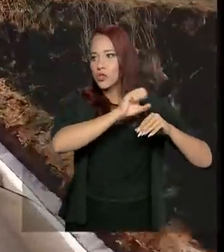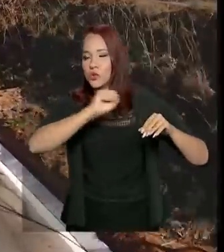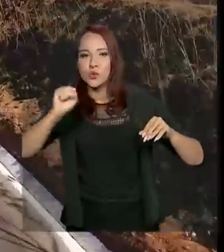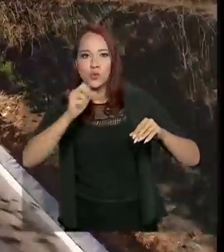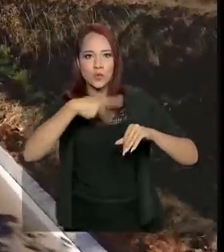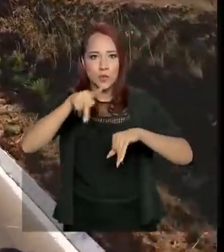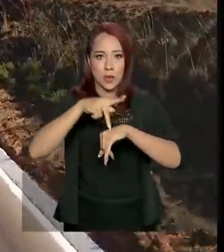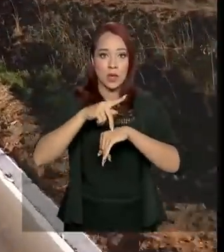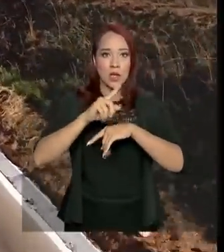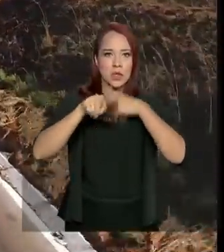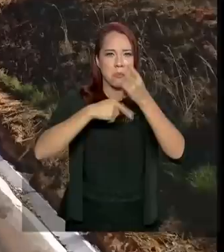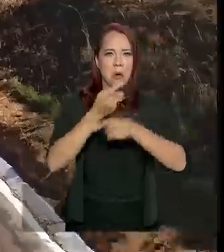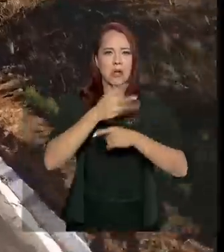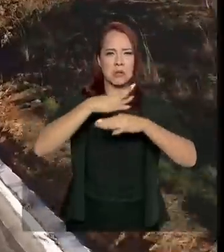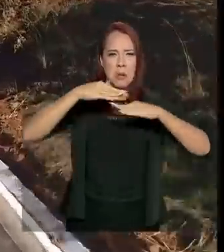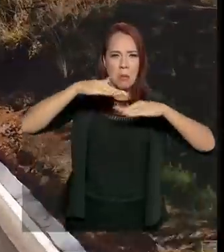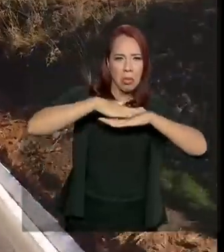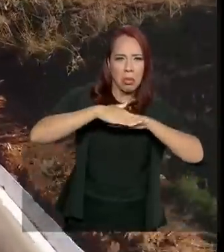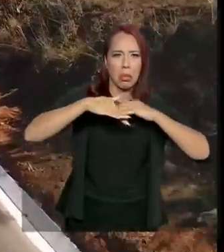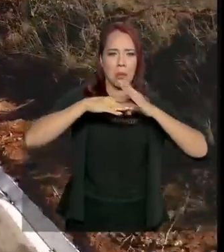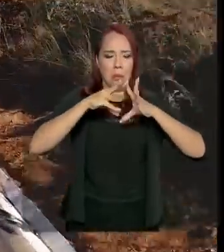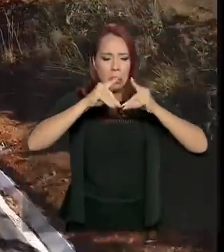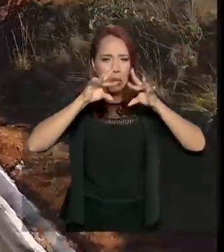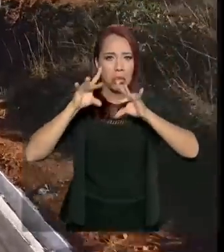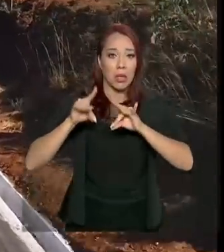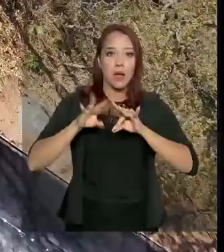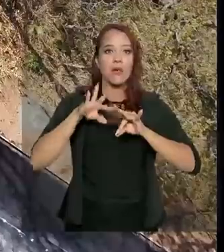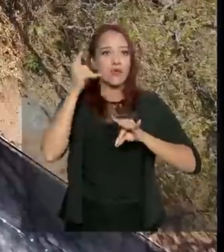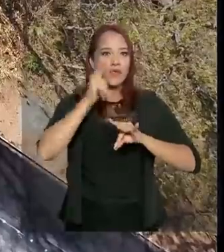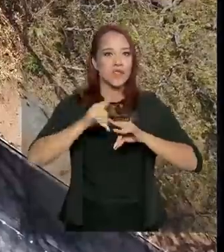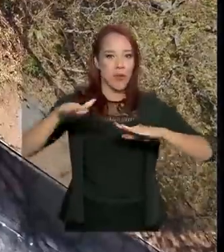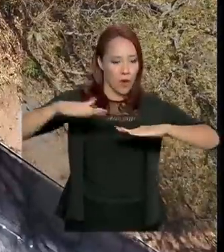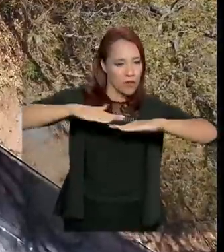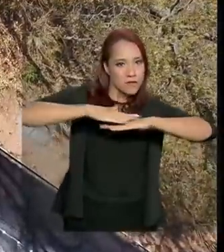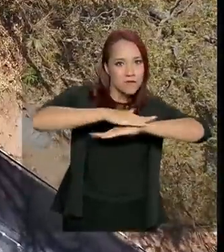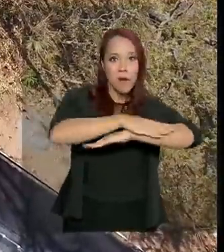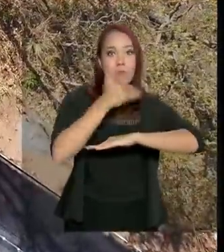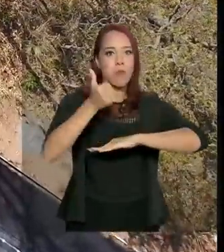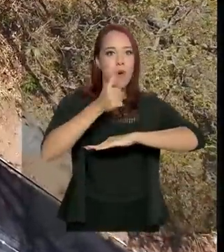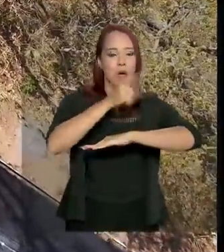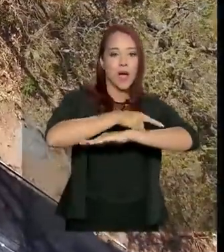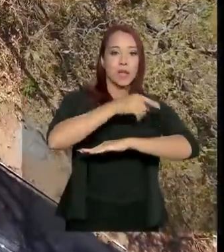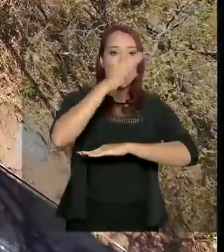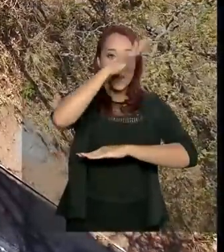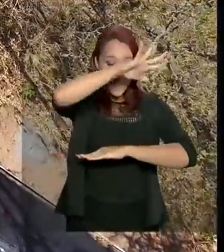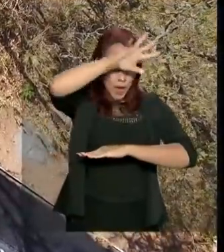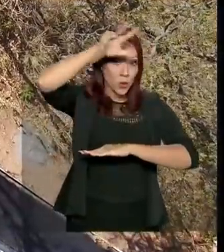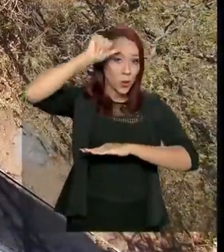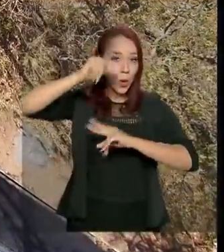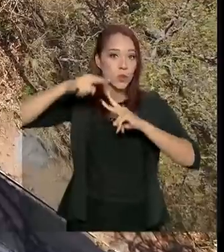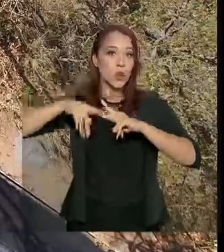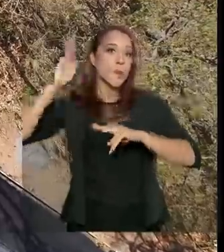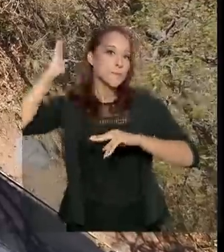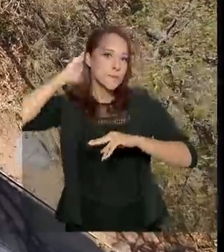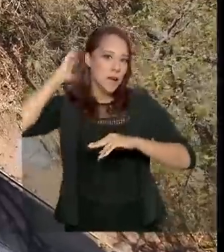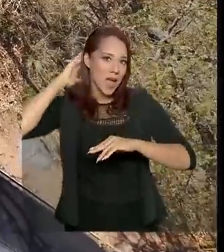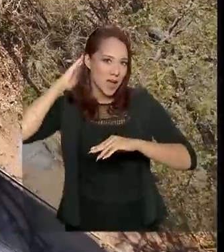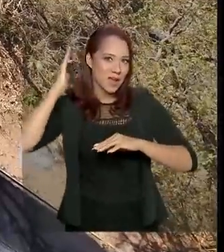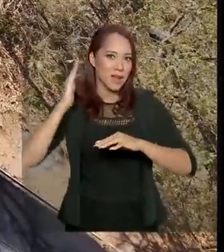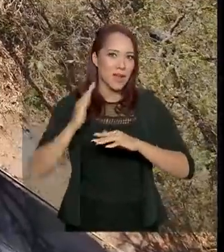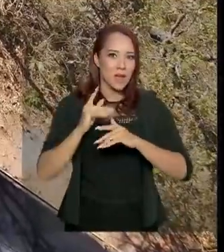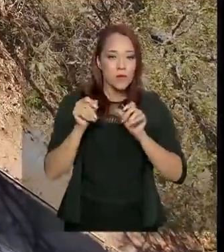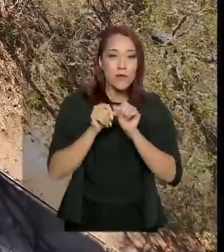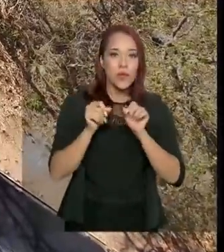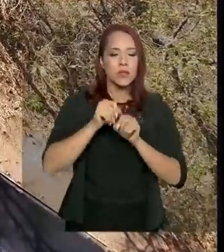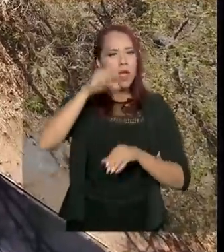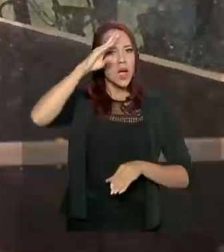décadas de atoleiros, o governo federal concluiu a pavimentação do trecho entre Mato Grosso e Pará. A obra, realizada pelo